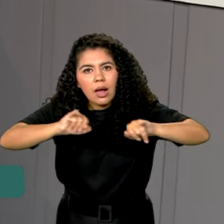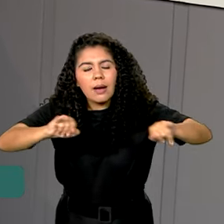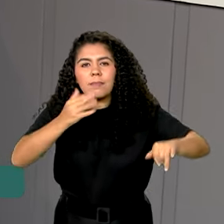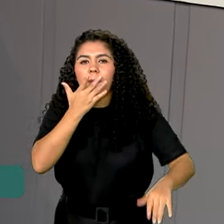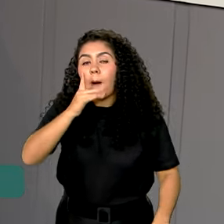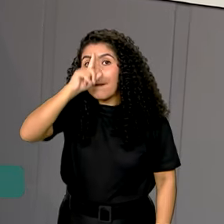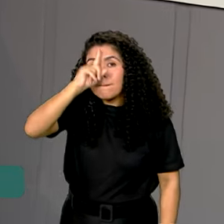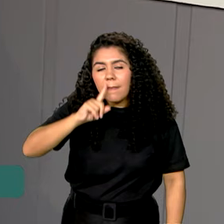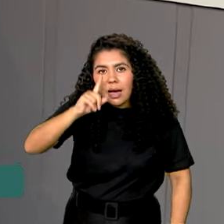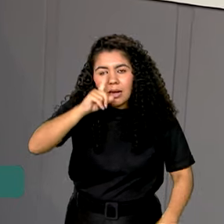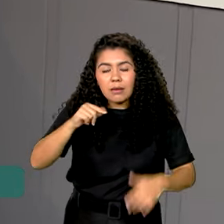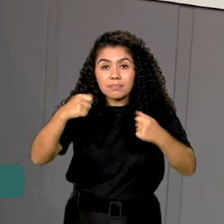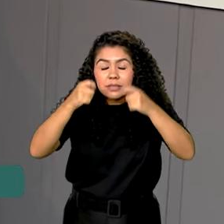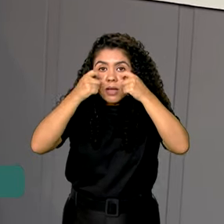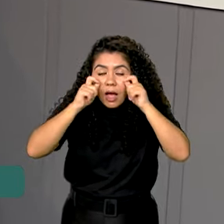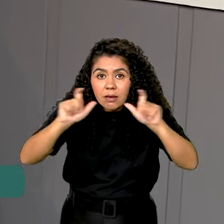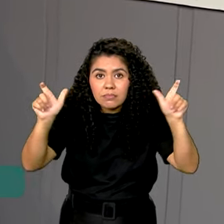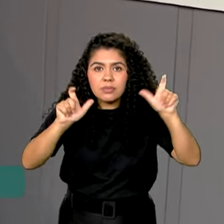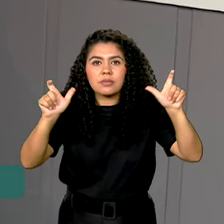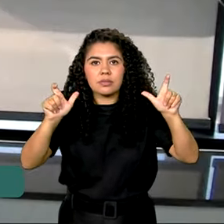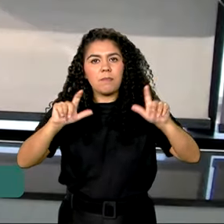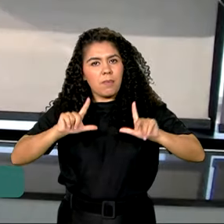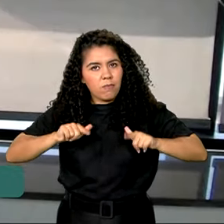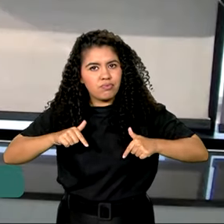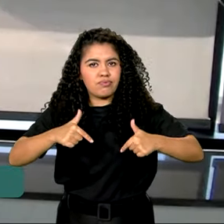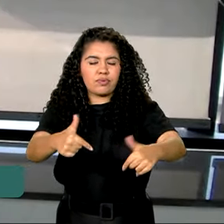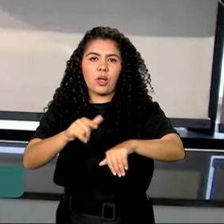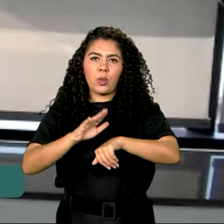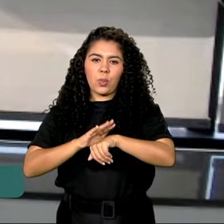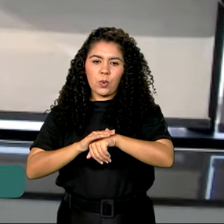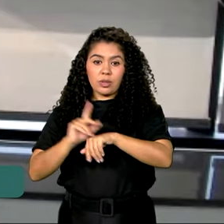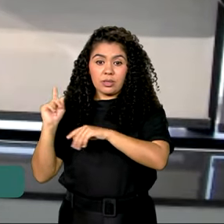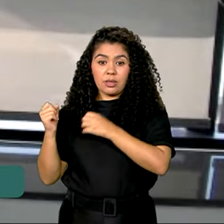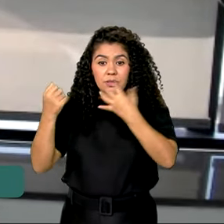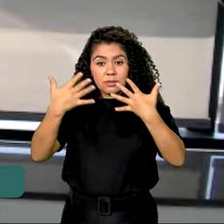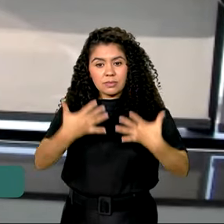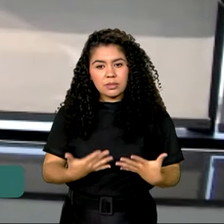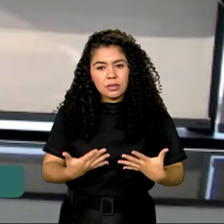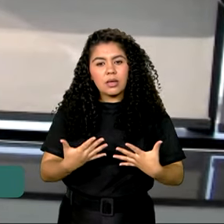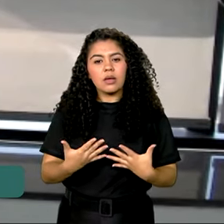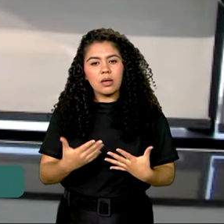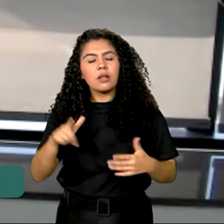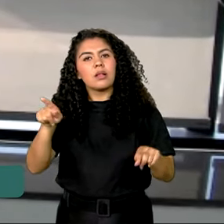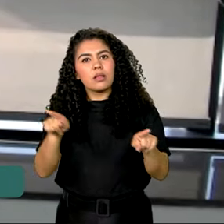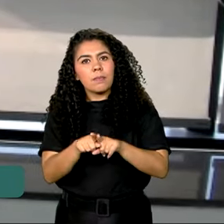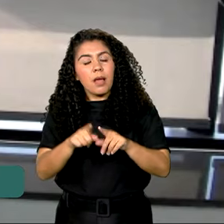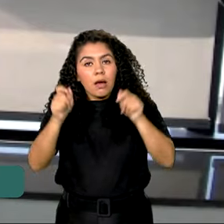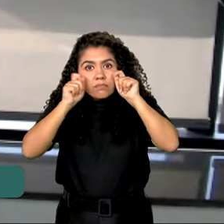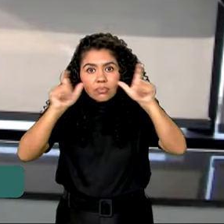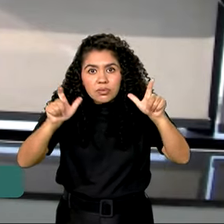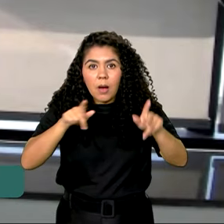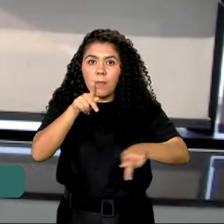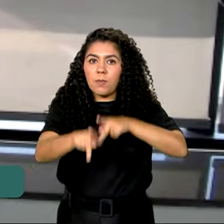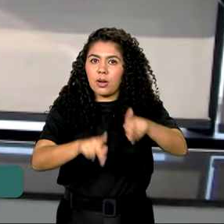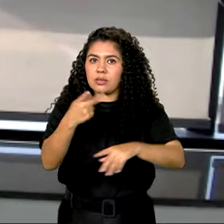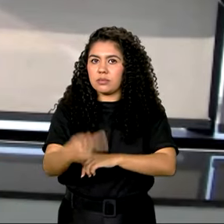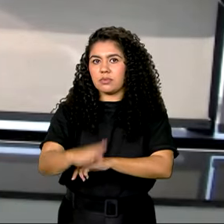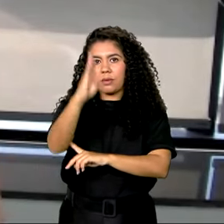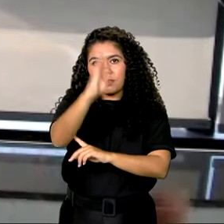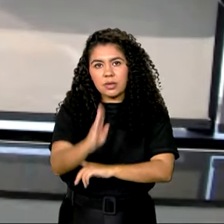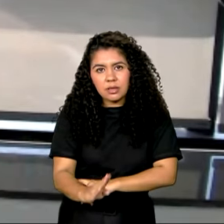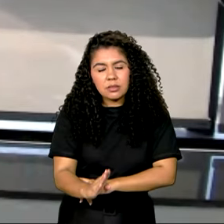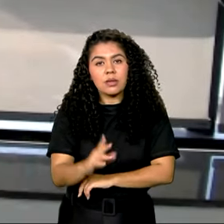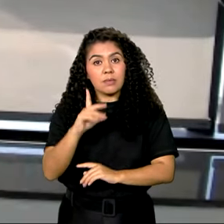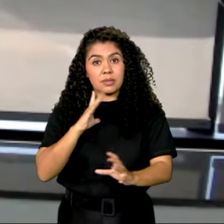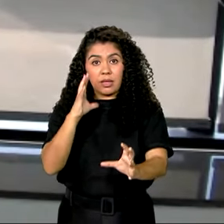visibilidade e enfrentamento à doença. Ampliar a testagem na população brasileira, para que a gente possa detectar os